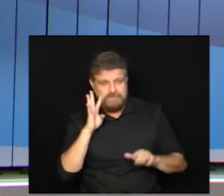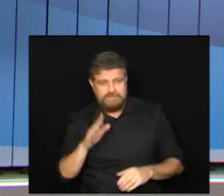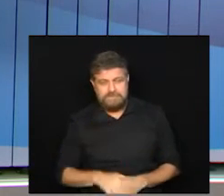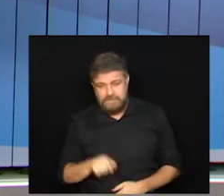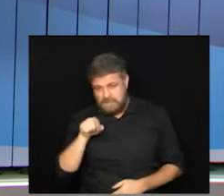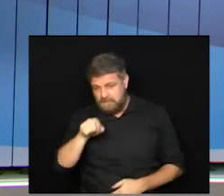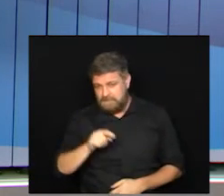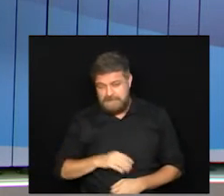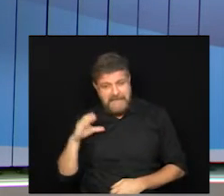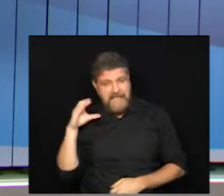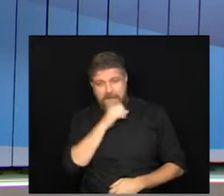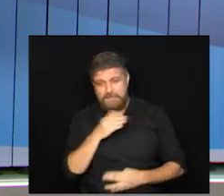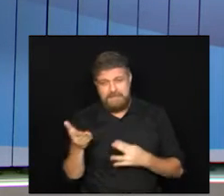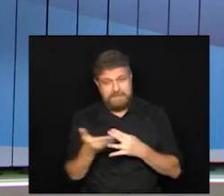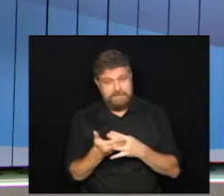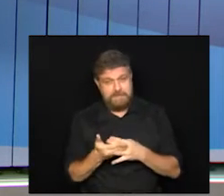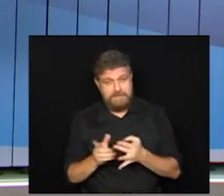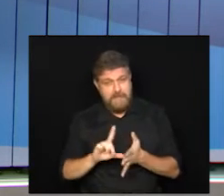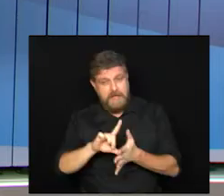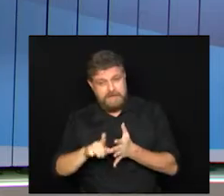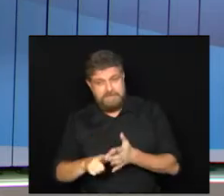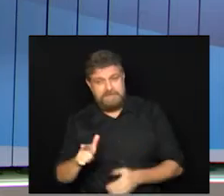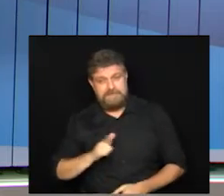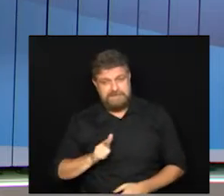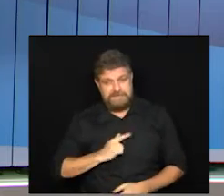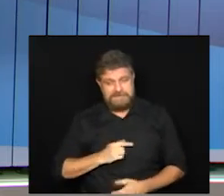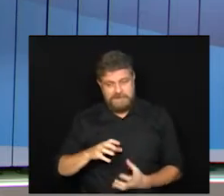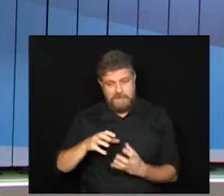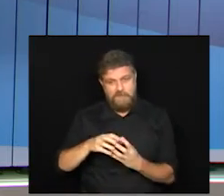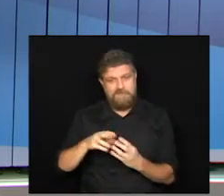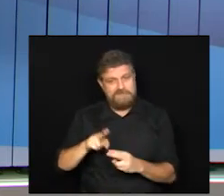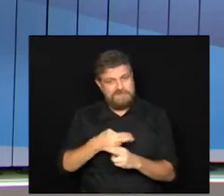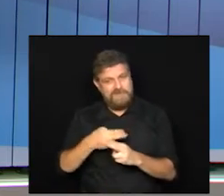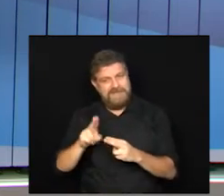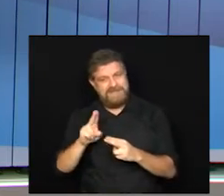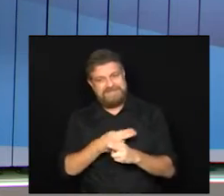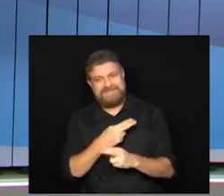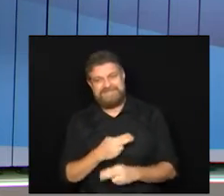pra você rápido intervalo e depois ovo de Páscoa aqui